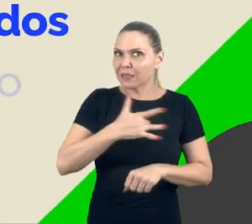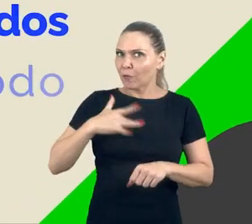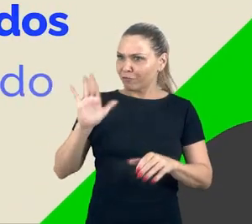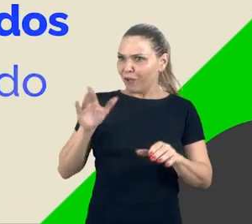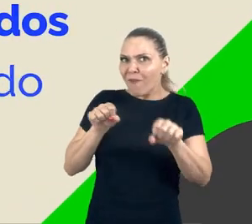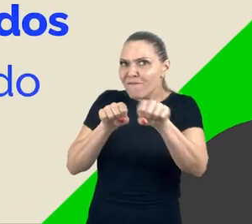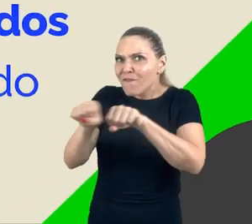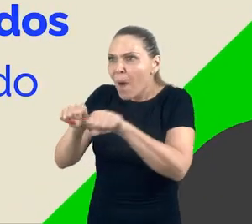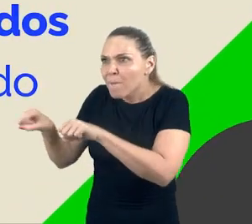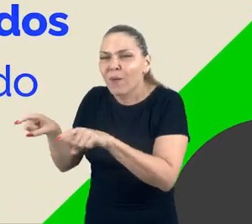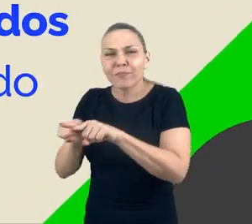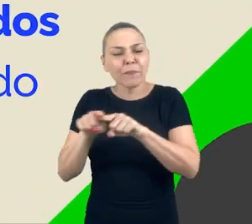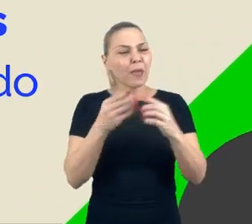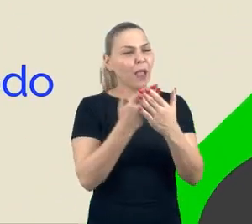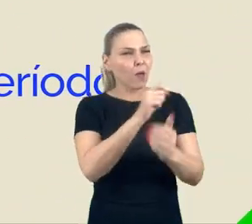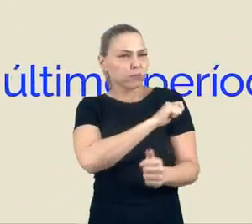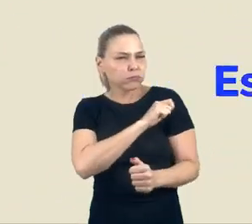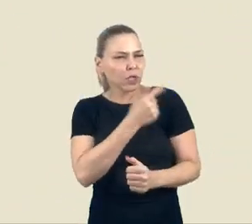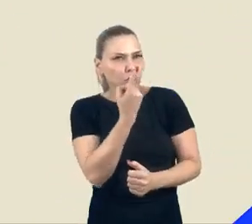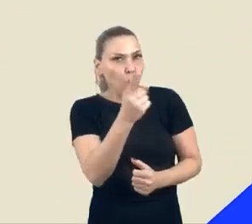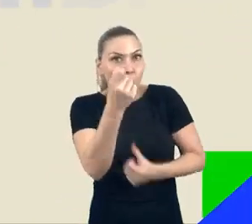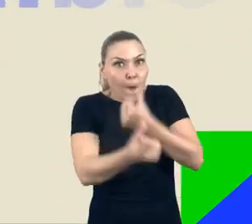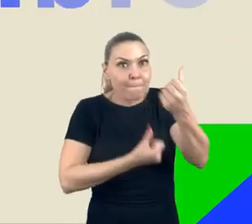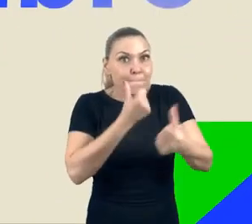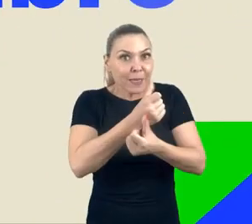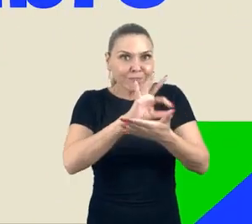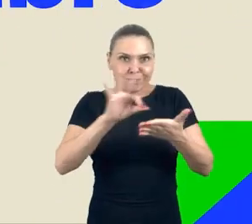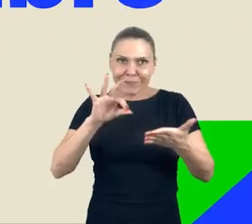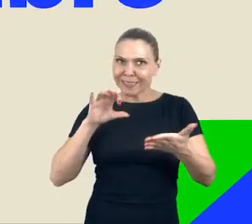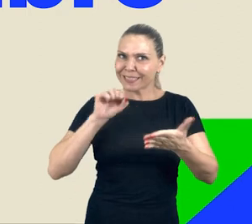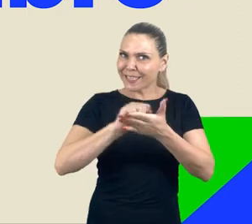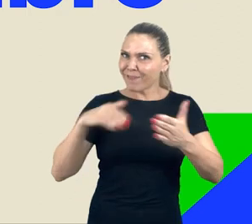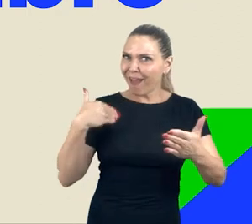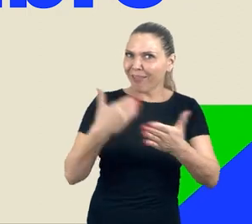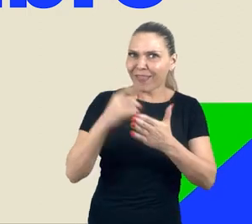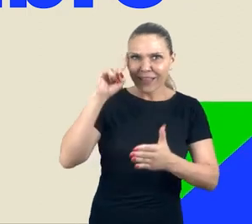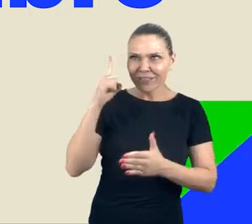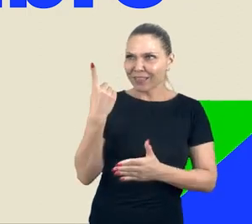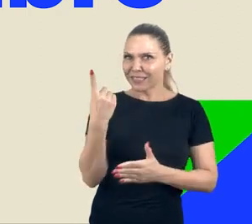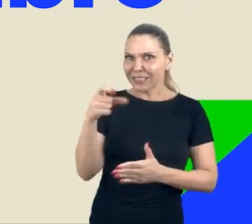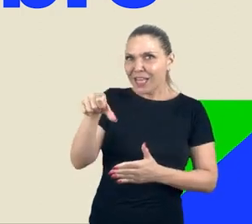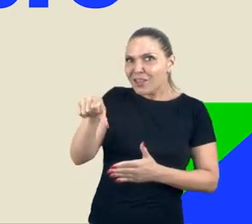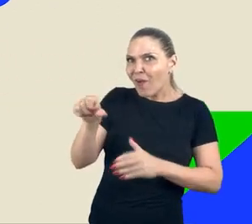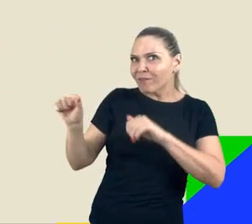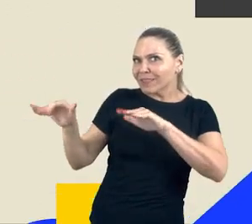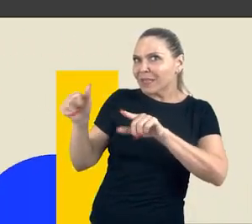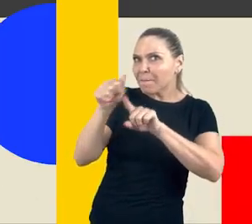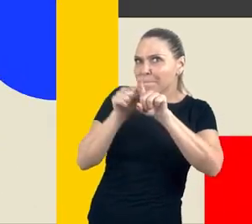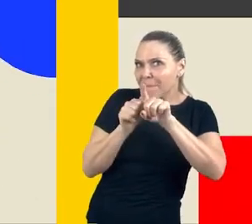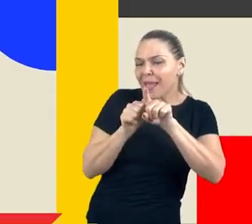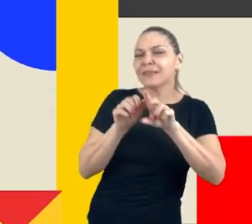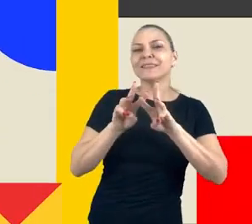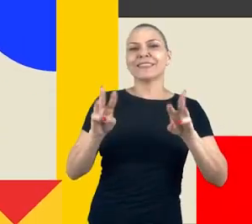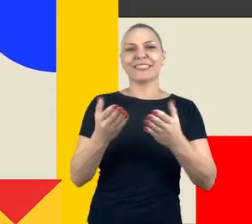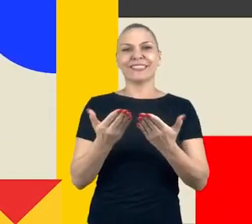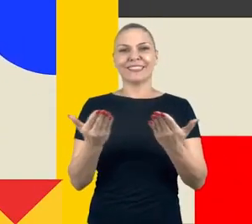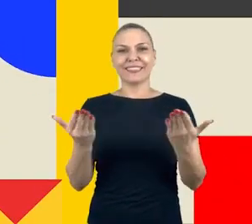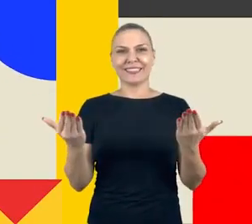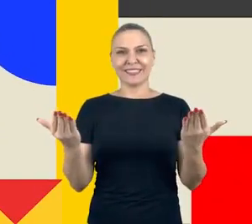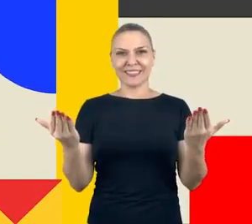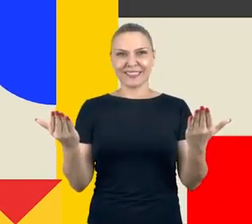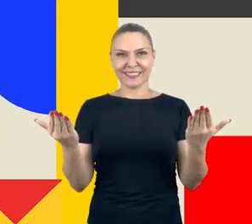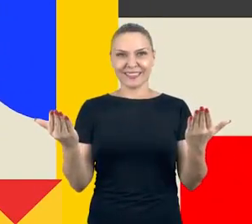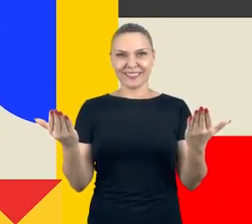saúde formados e estudantes do último período. Inscrevam-se até 19 de setembro pelo site enari